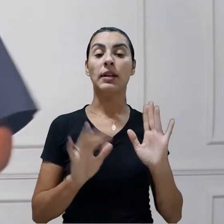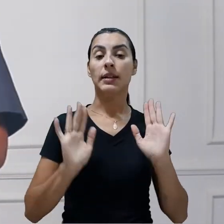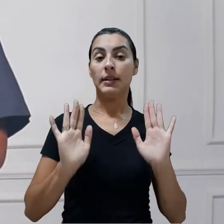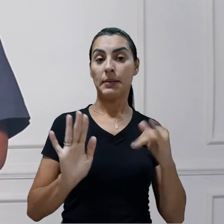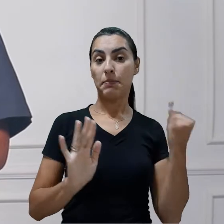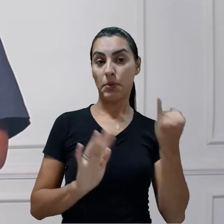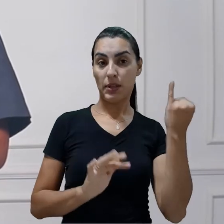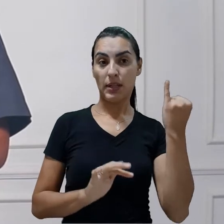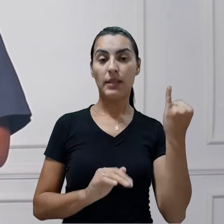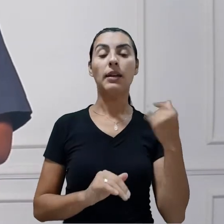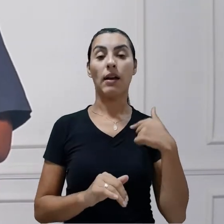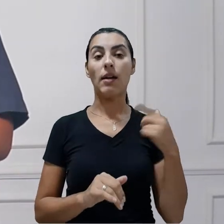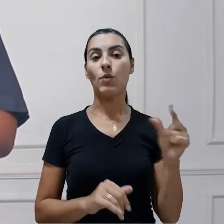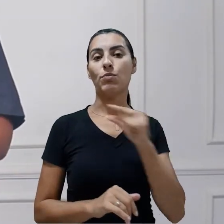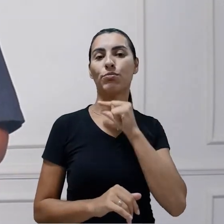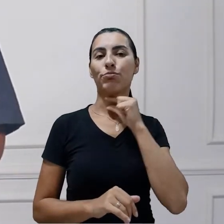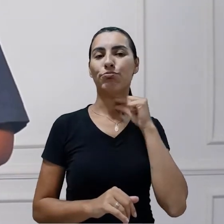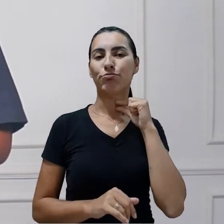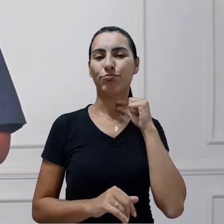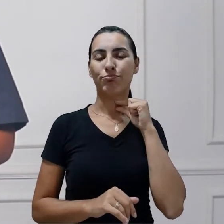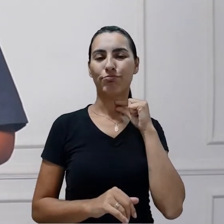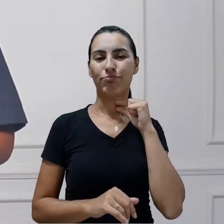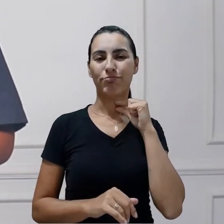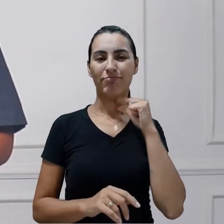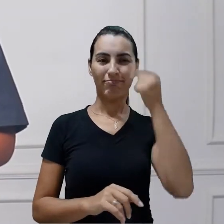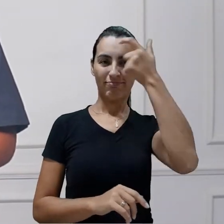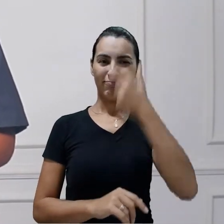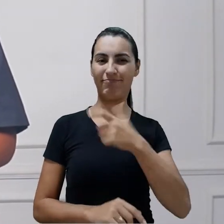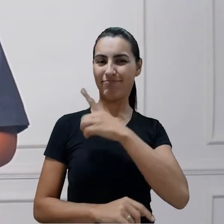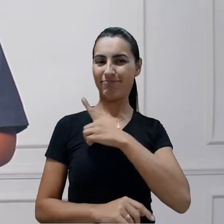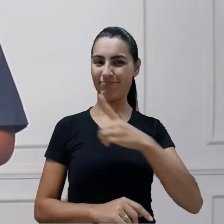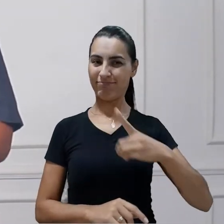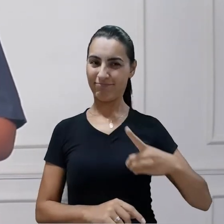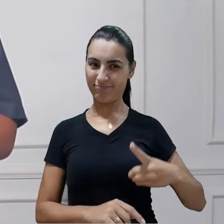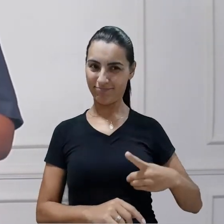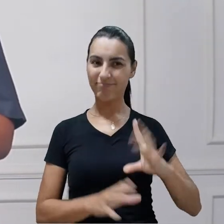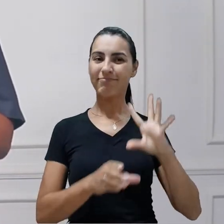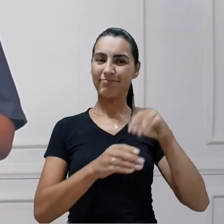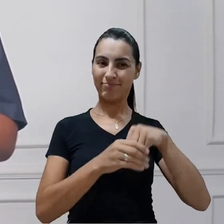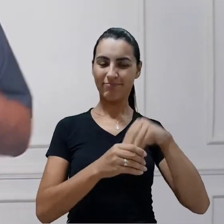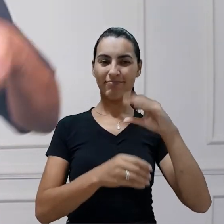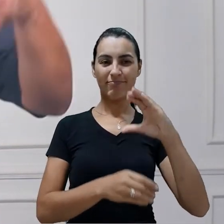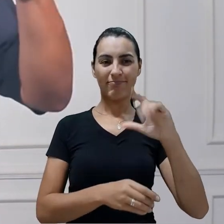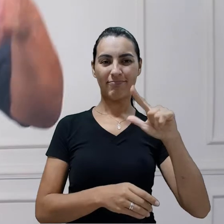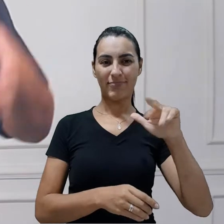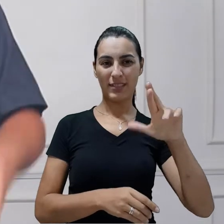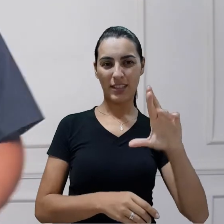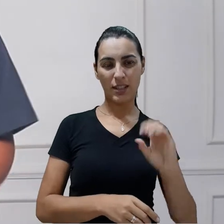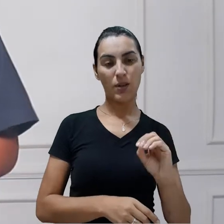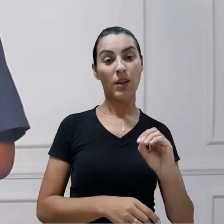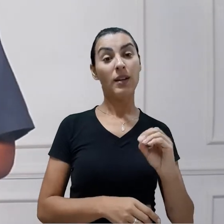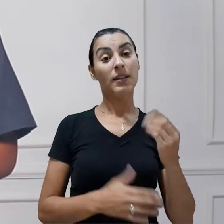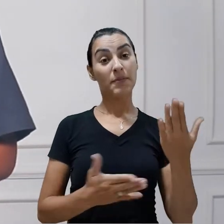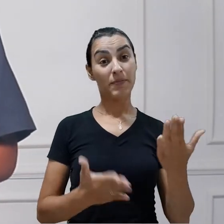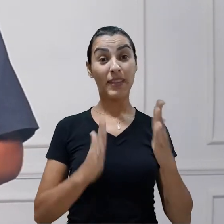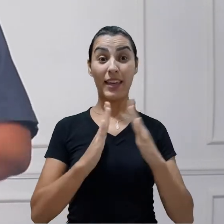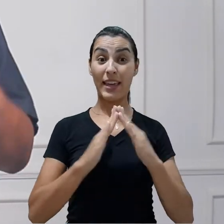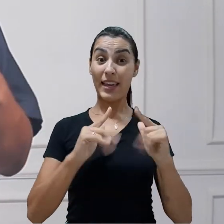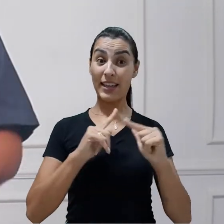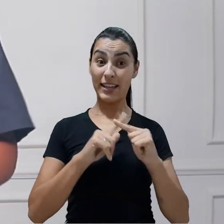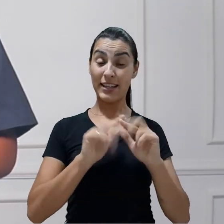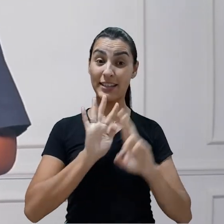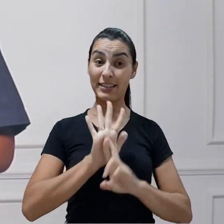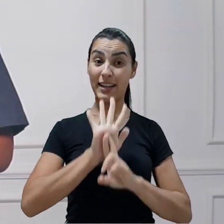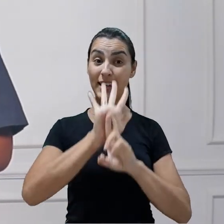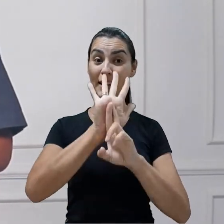acabo utilizando para não só me identificar como homem do clero, mas também para dizer, olha, é a igreja que está ali,